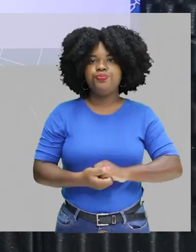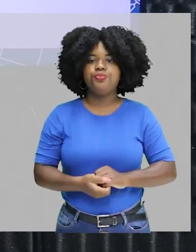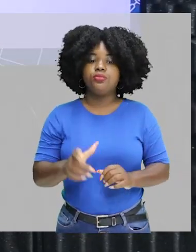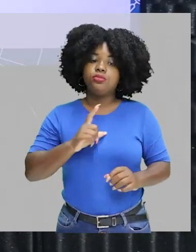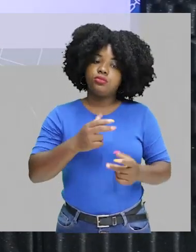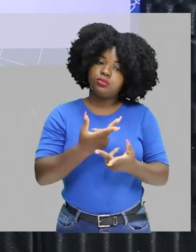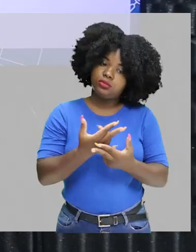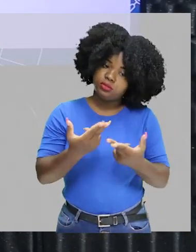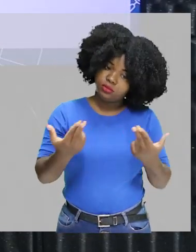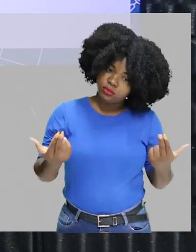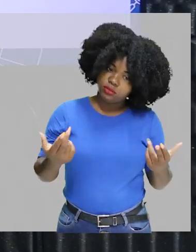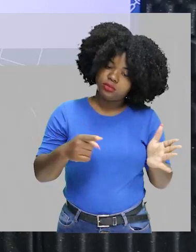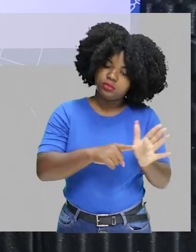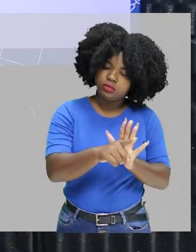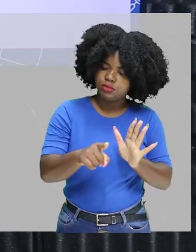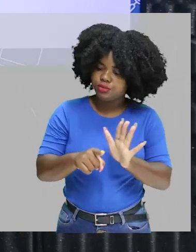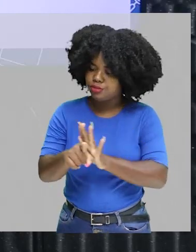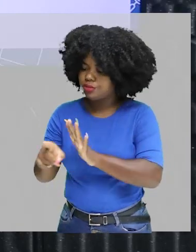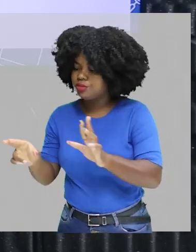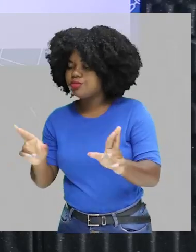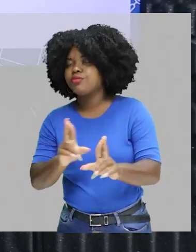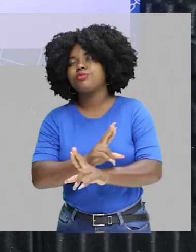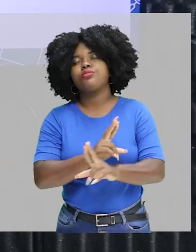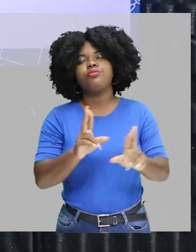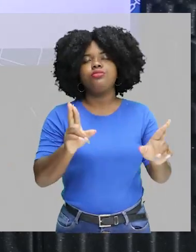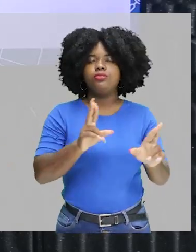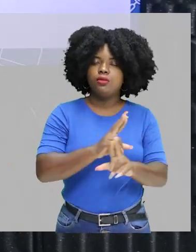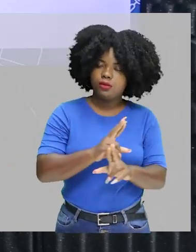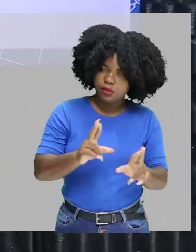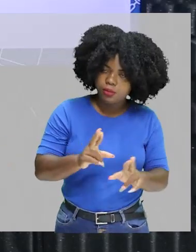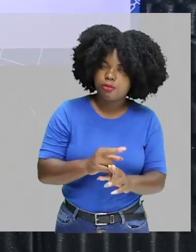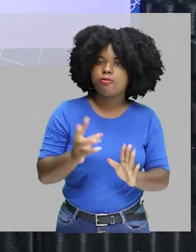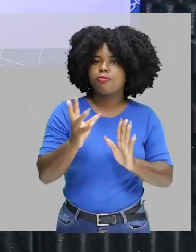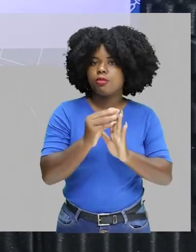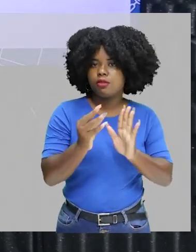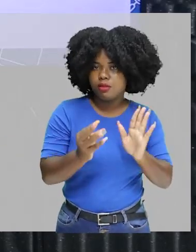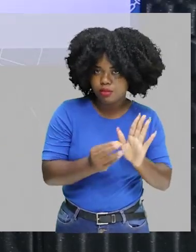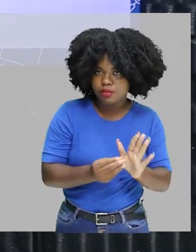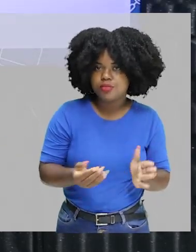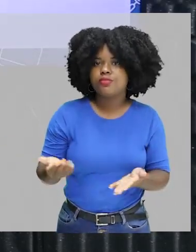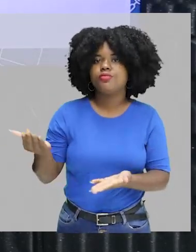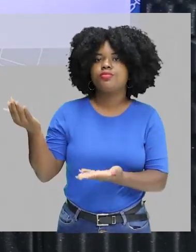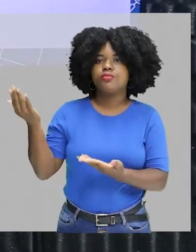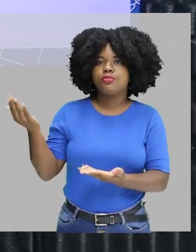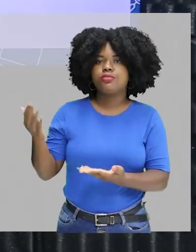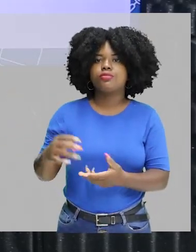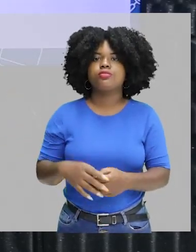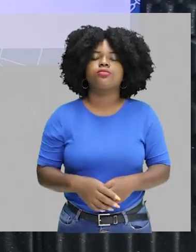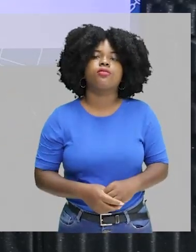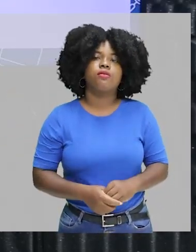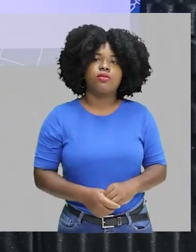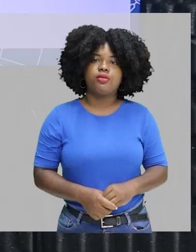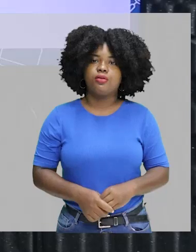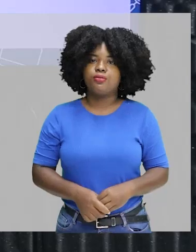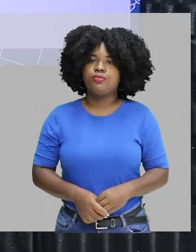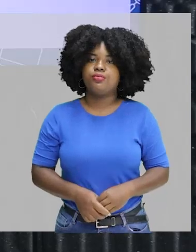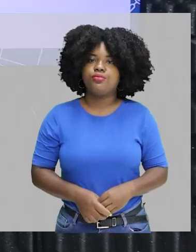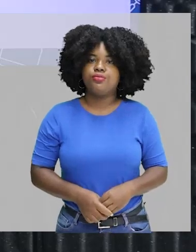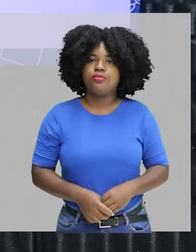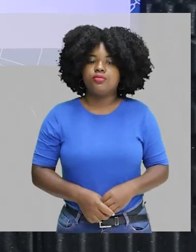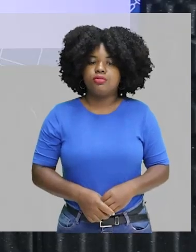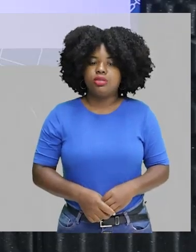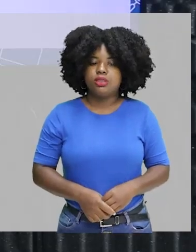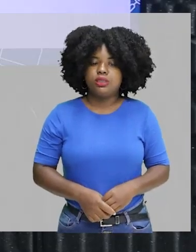temos uma série de exercícios relacionados à cinética das desintegrações